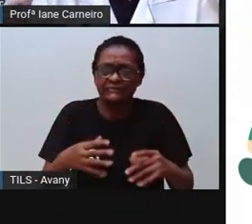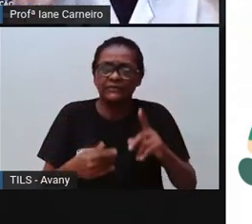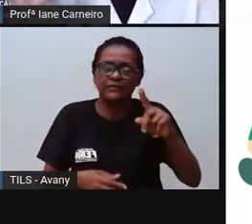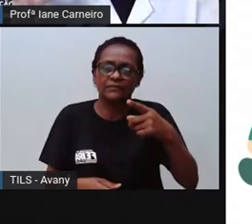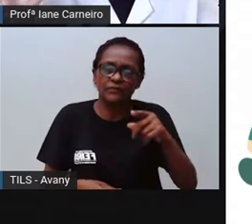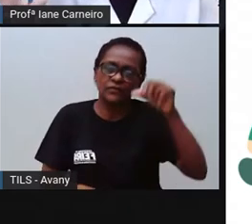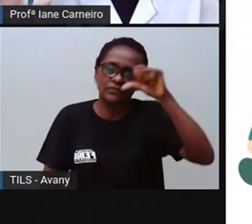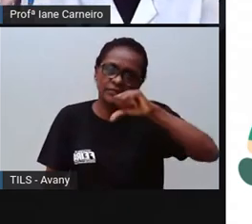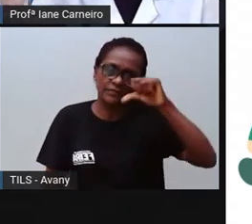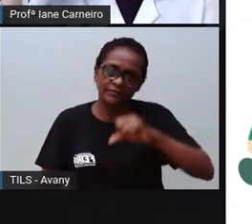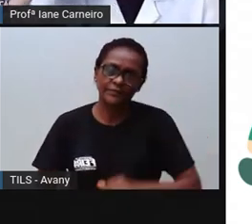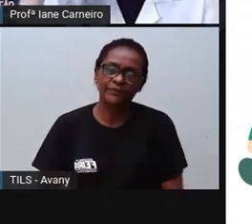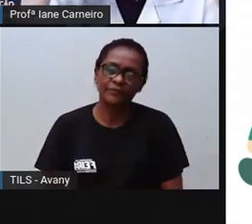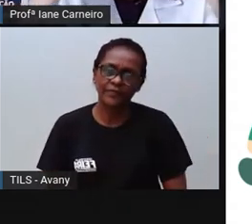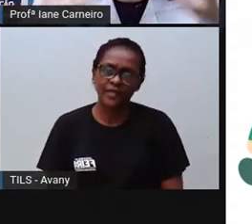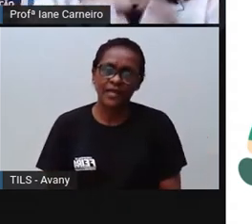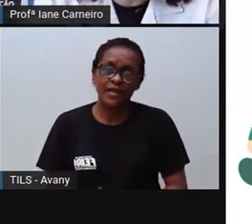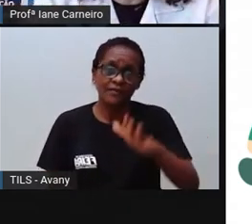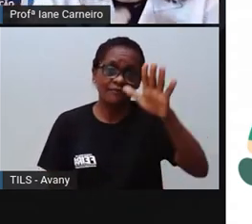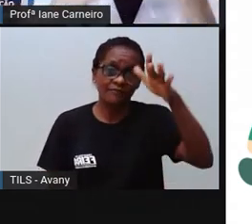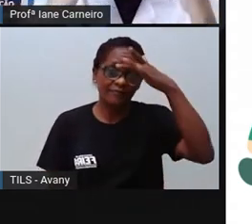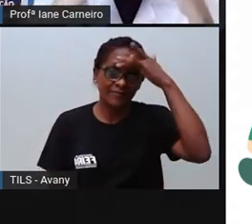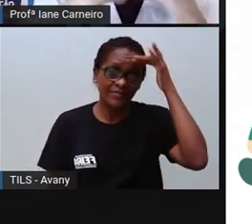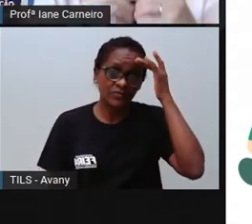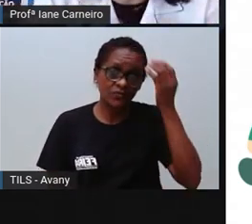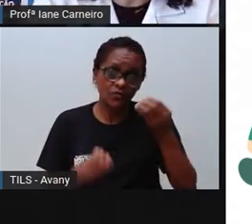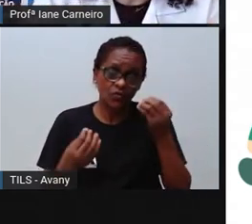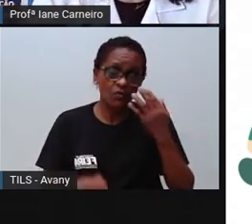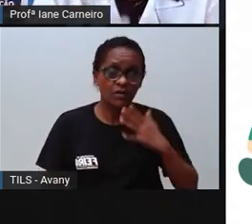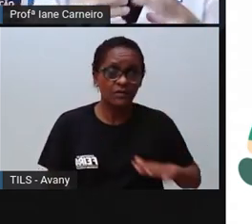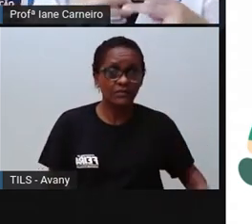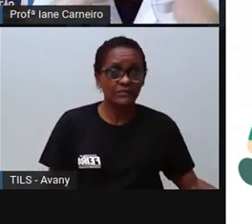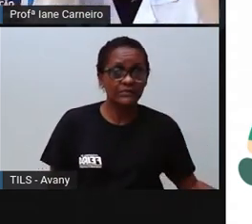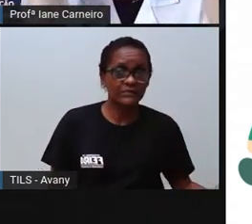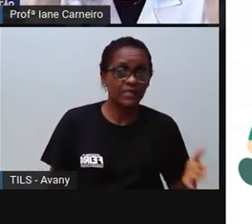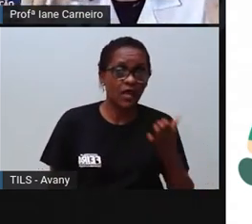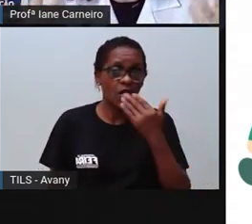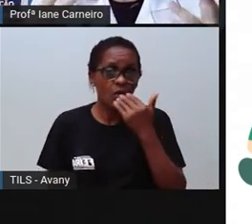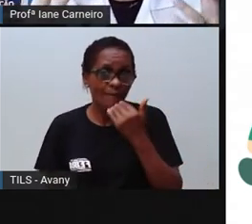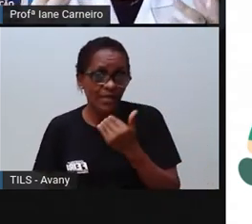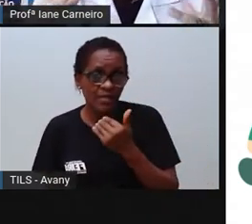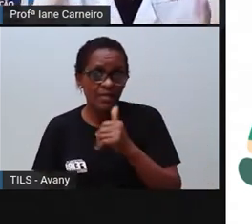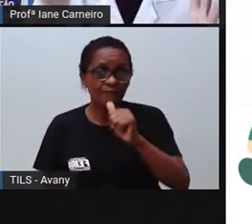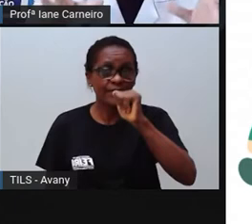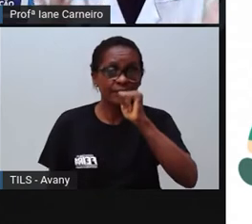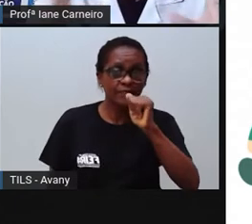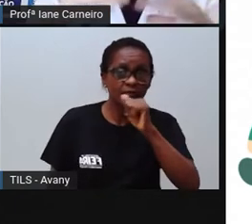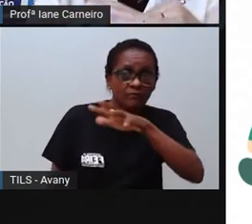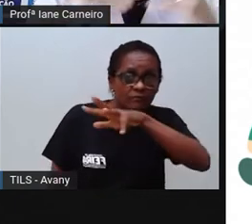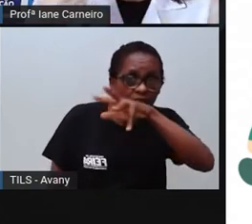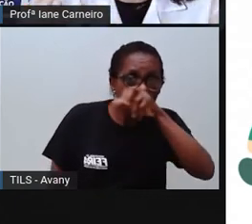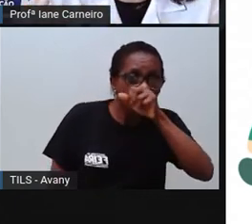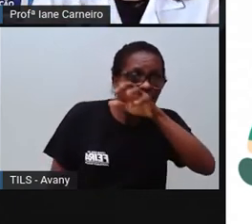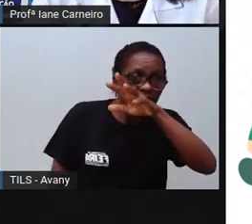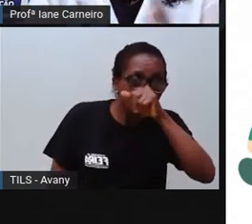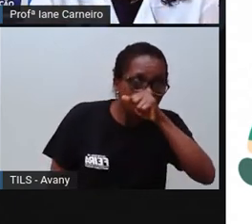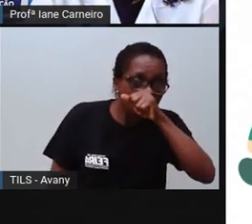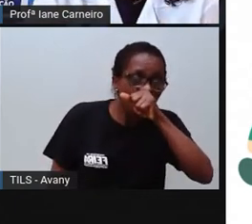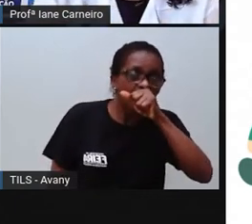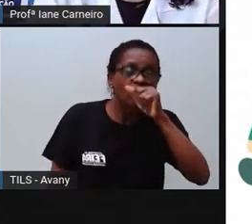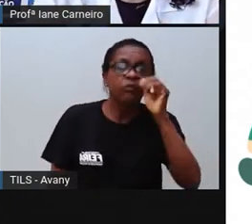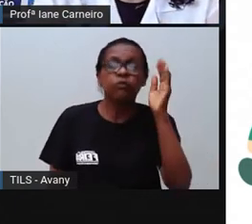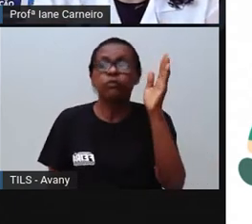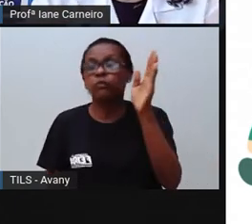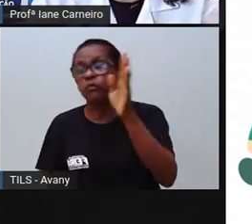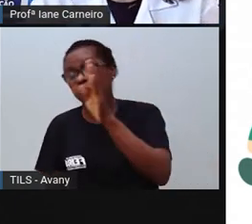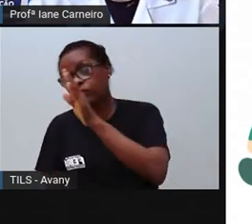O que é intoxicar, Pró, é você comer, ou você beber, ou você cheirar alguma coisa que te faz mal pra nossa